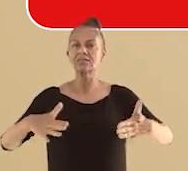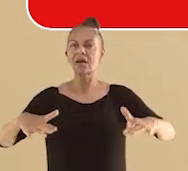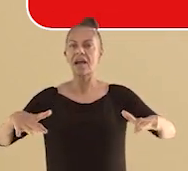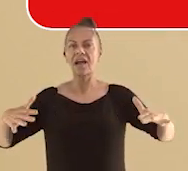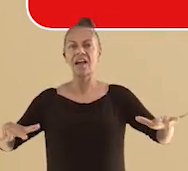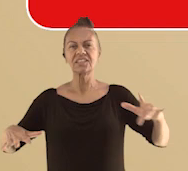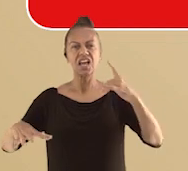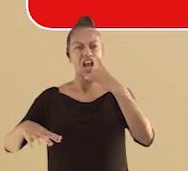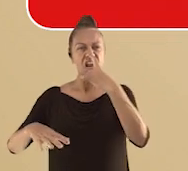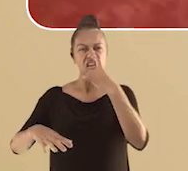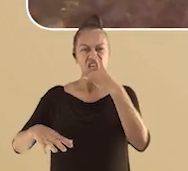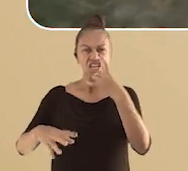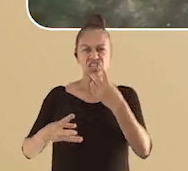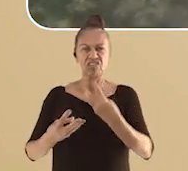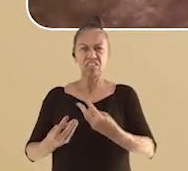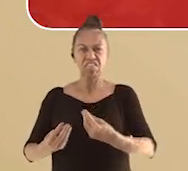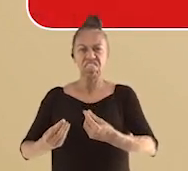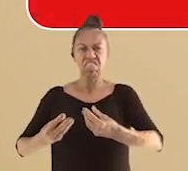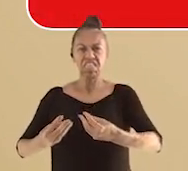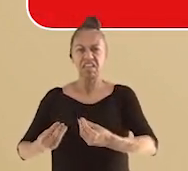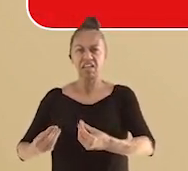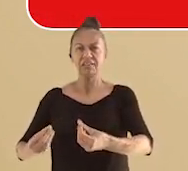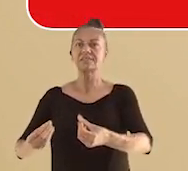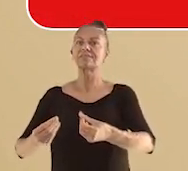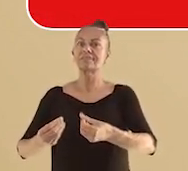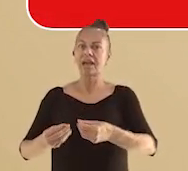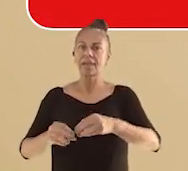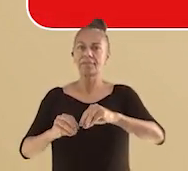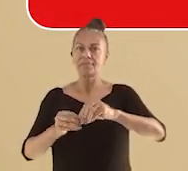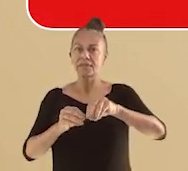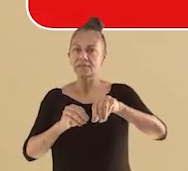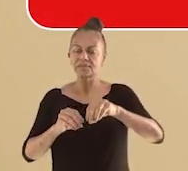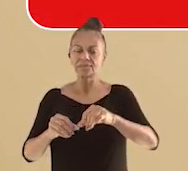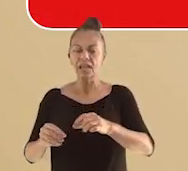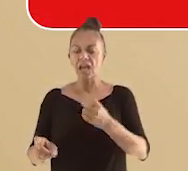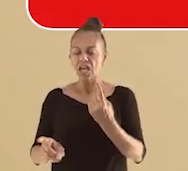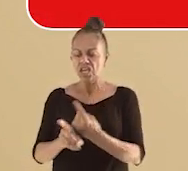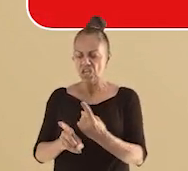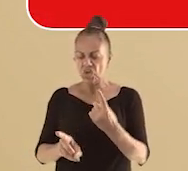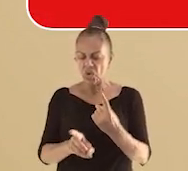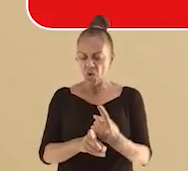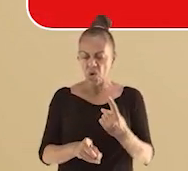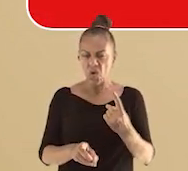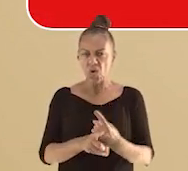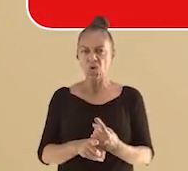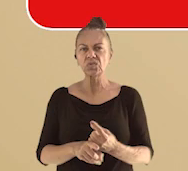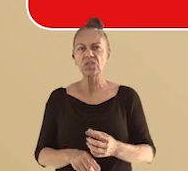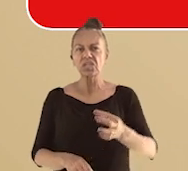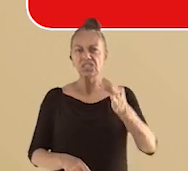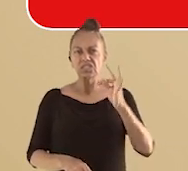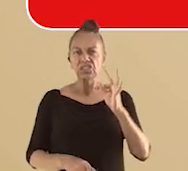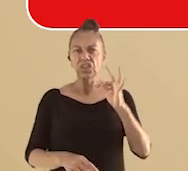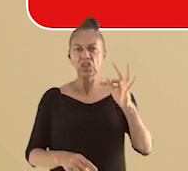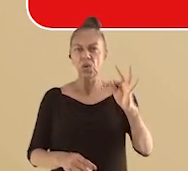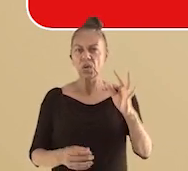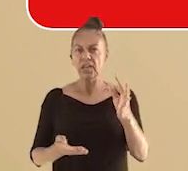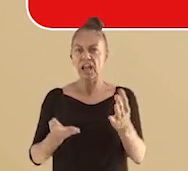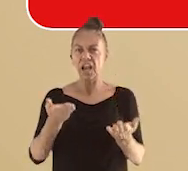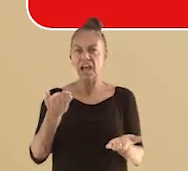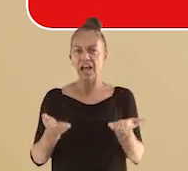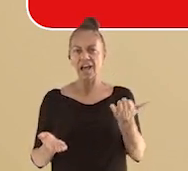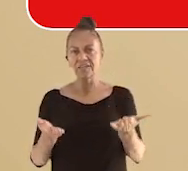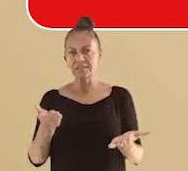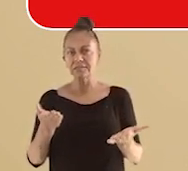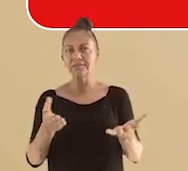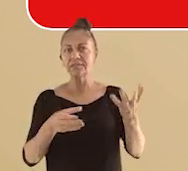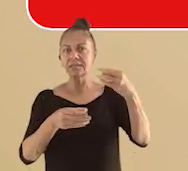decompondo dentro dos mares e oceanos. E como todos os anos encontramos milhares de toneladas de